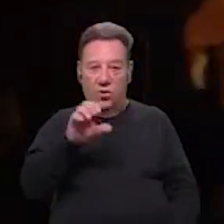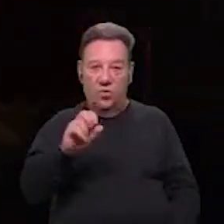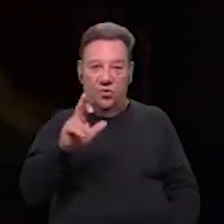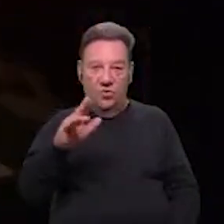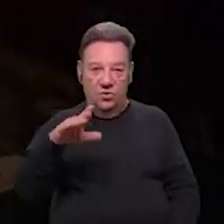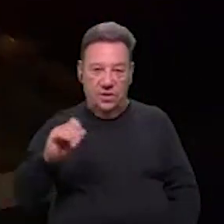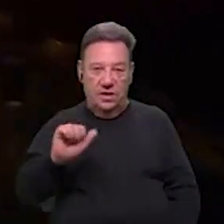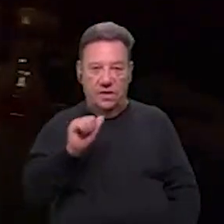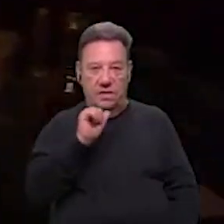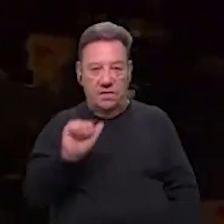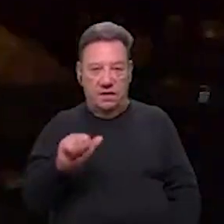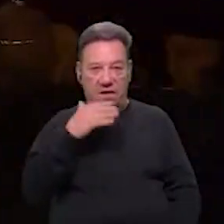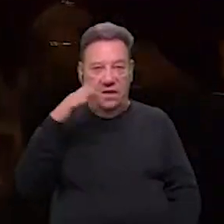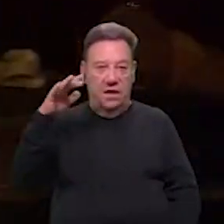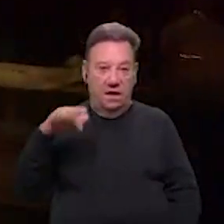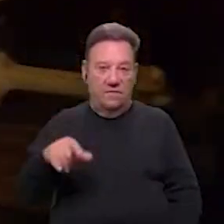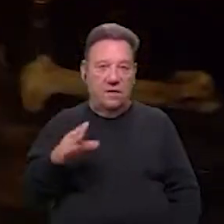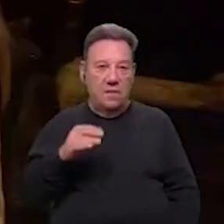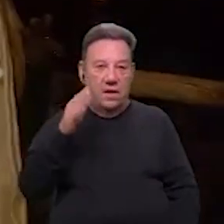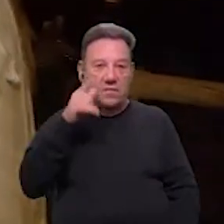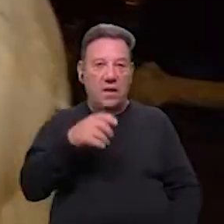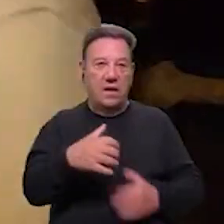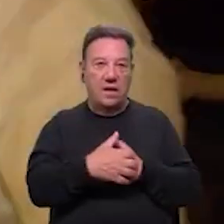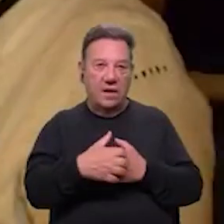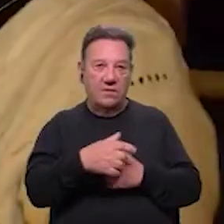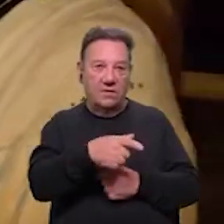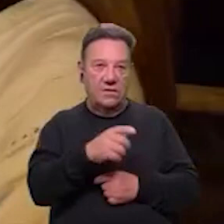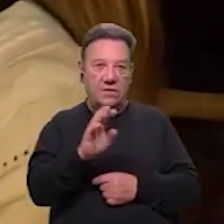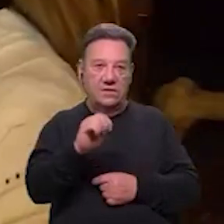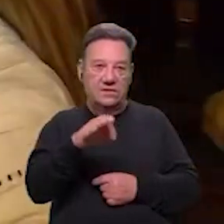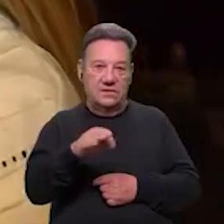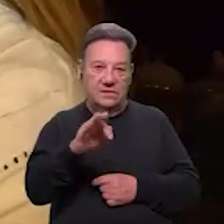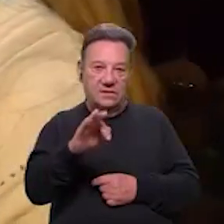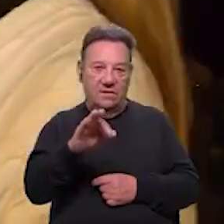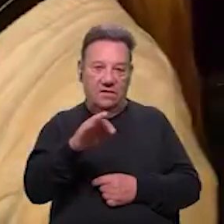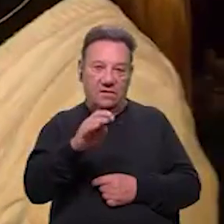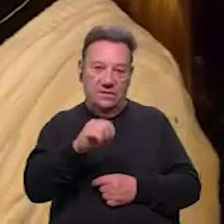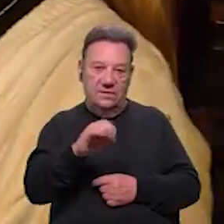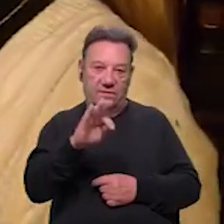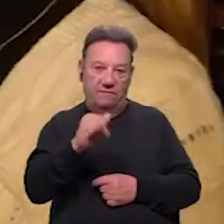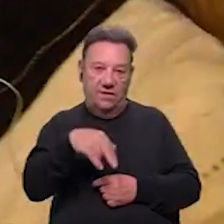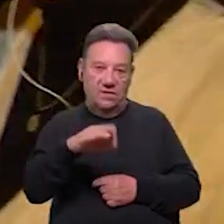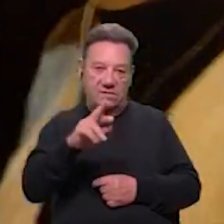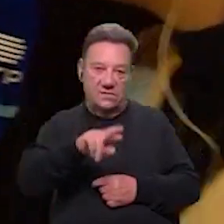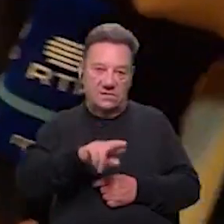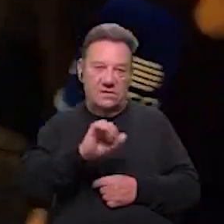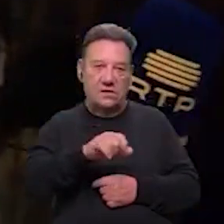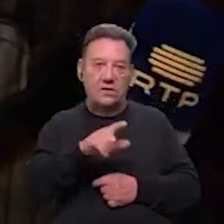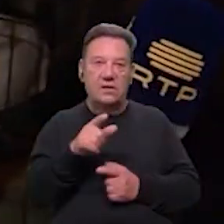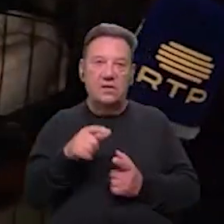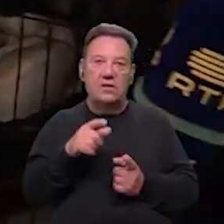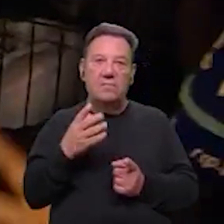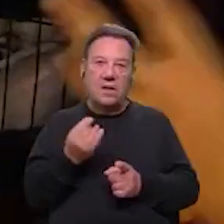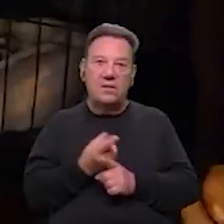aqui outros animais, como o gato Sphinx, não é? Ana, que animais é que as crianças e os adultos podem aqui